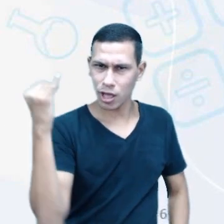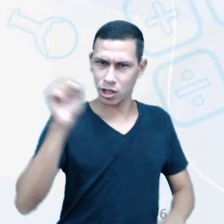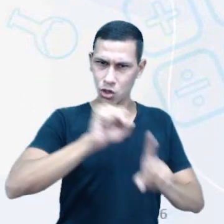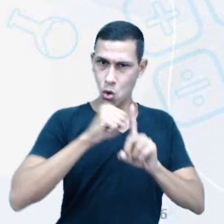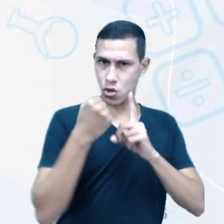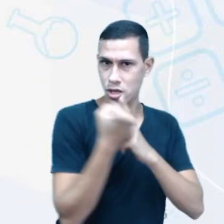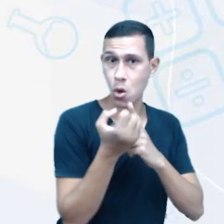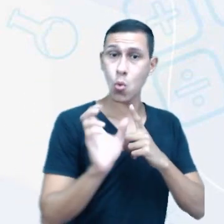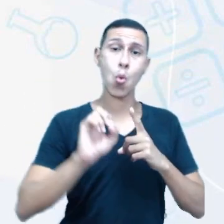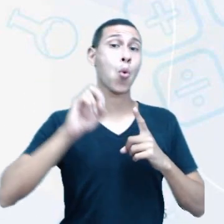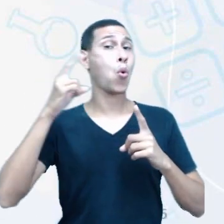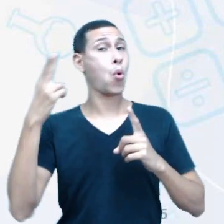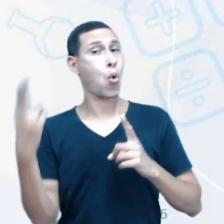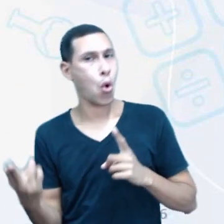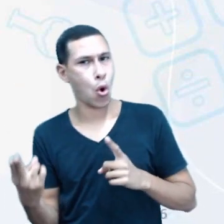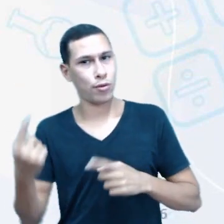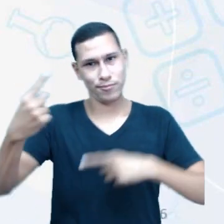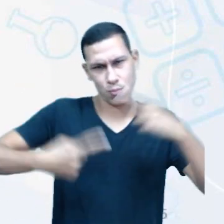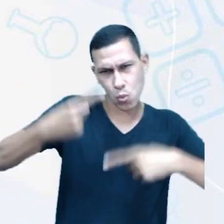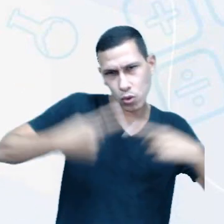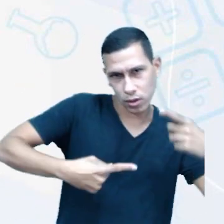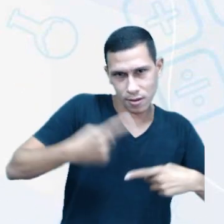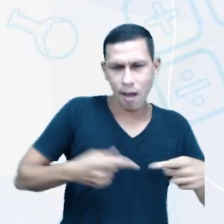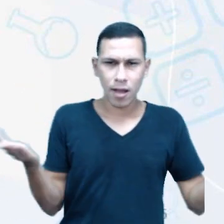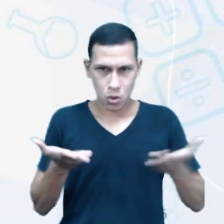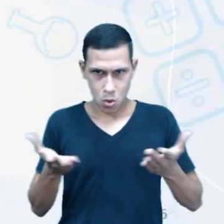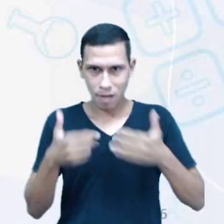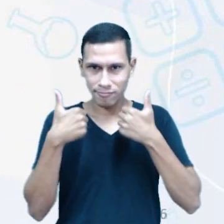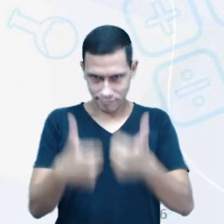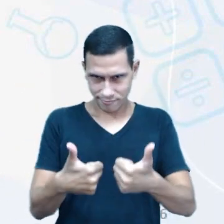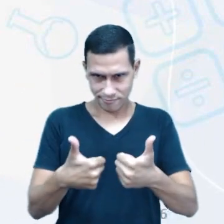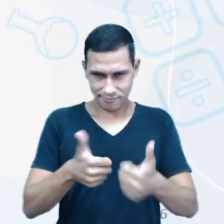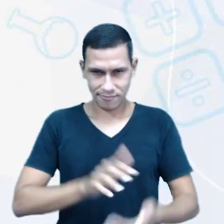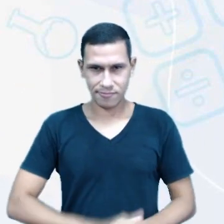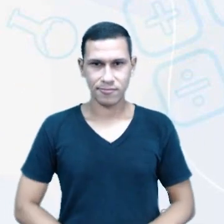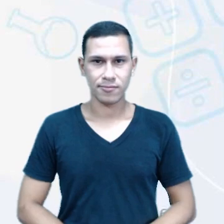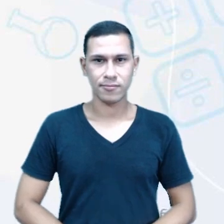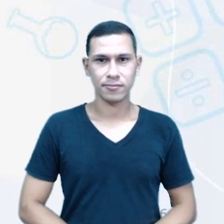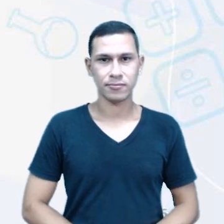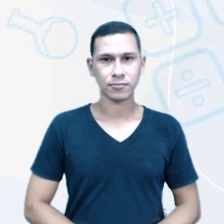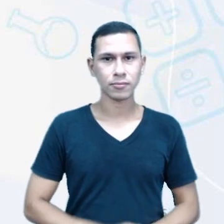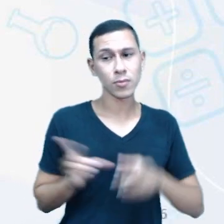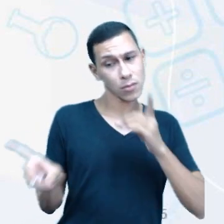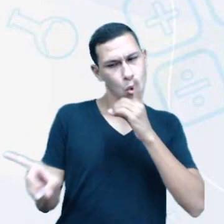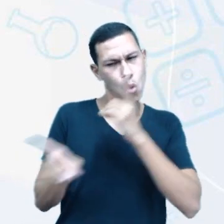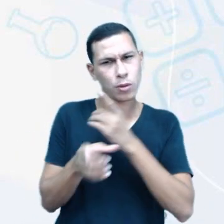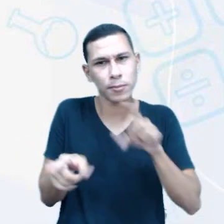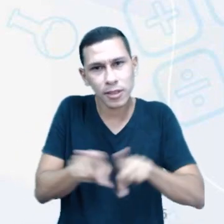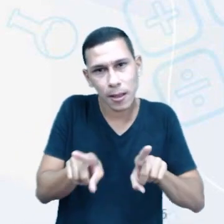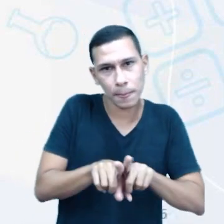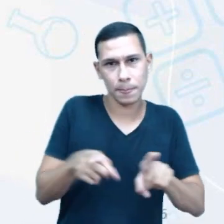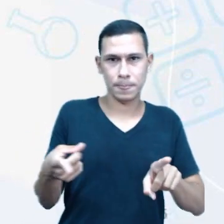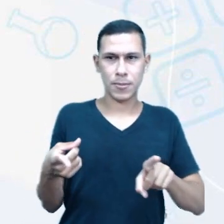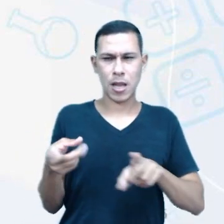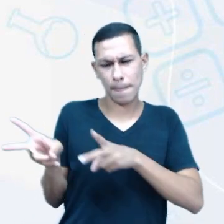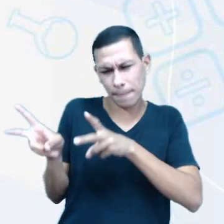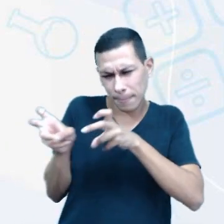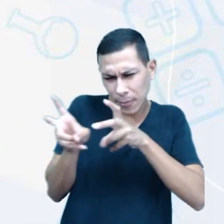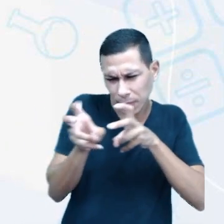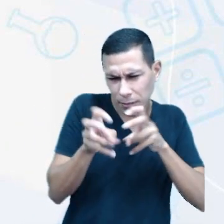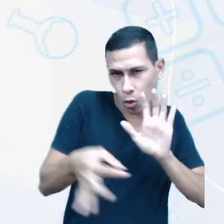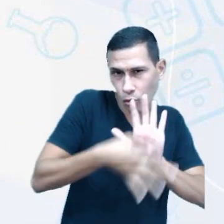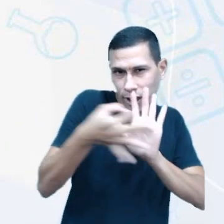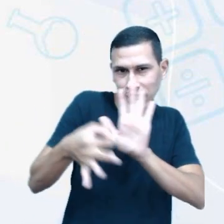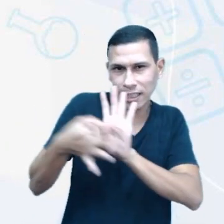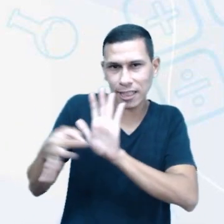ou político. Temas sempre atuais, combinado? Também encontramos a visão crítica do autor, que a gente